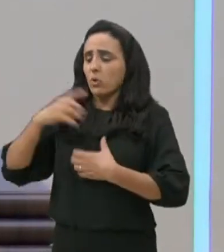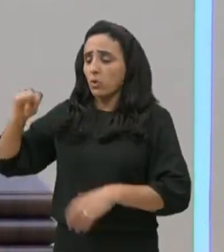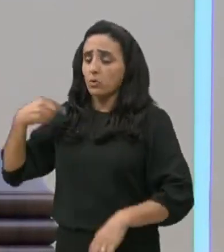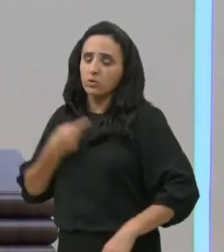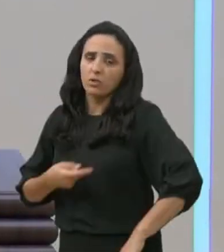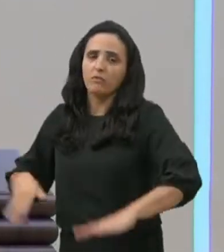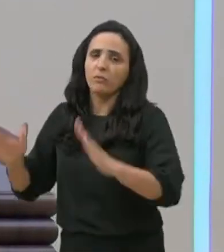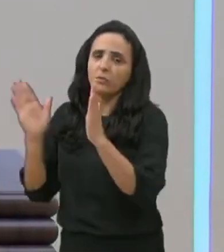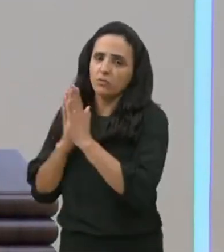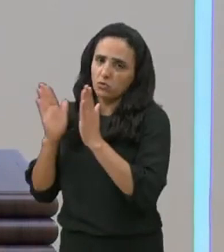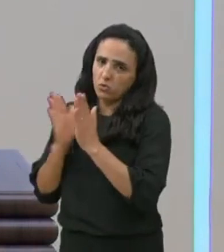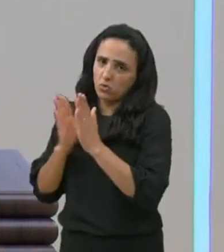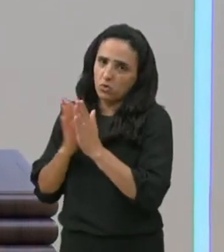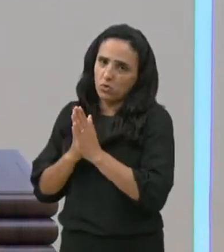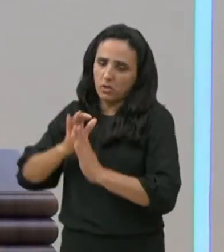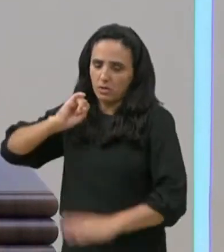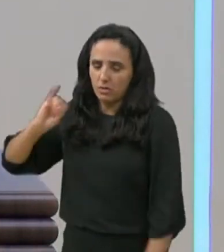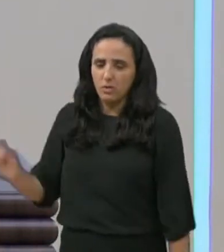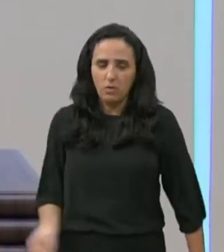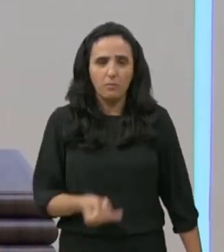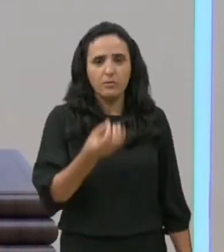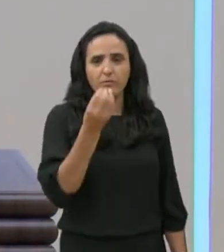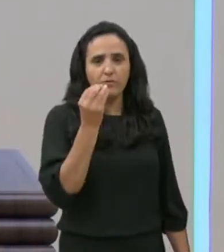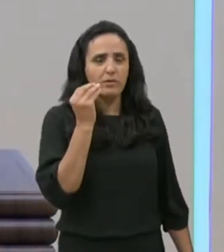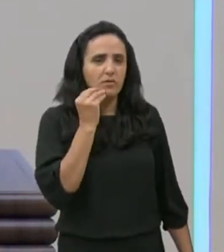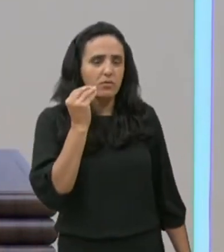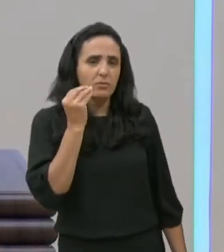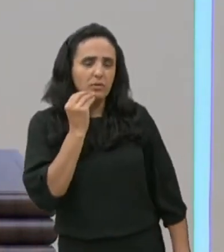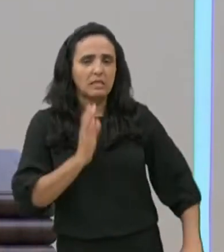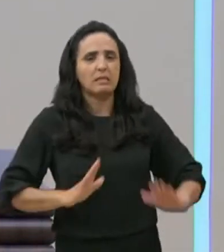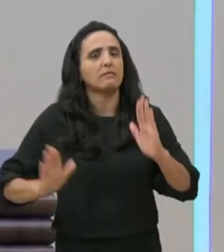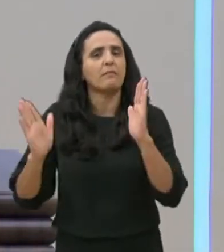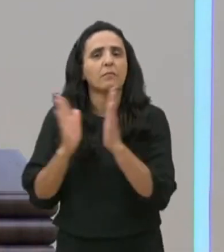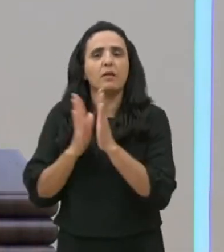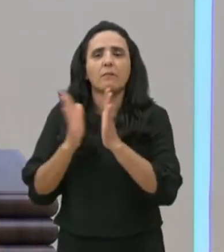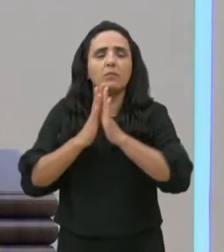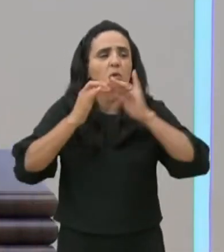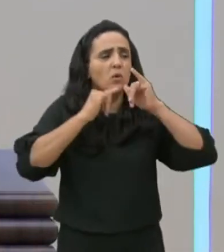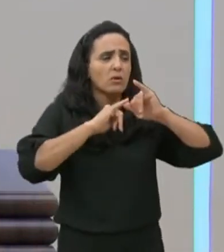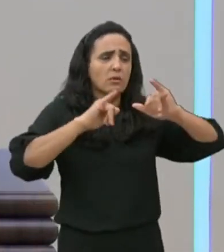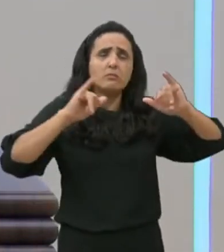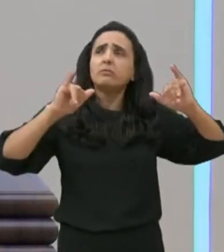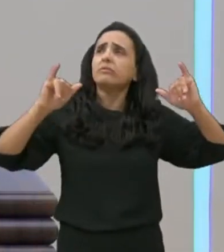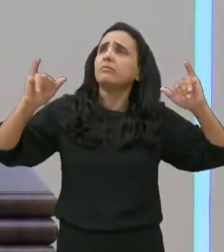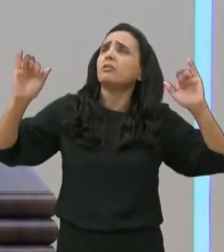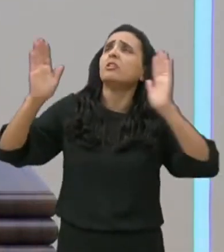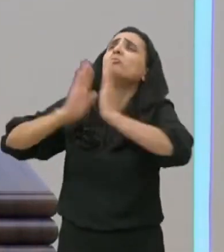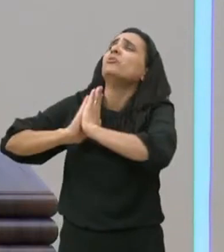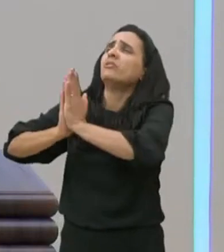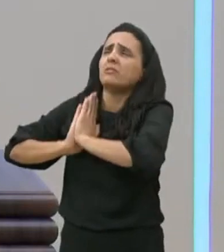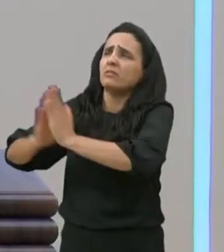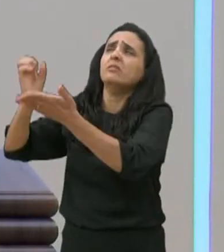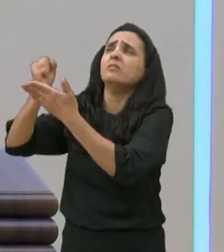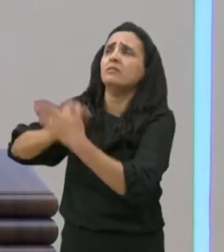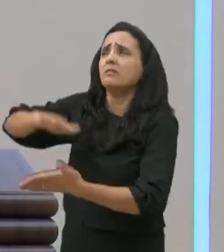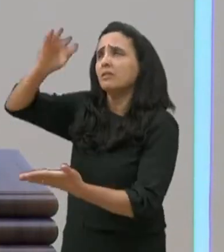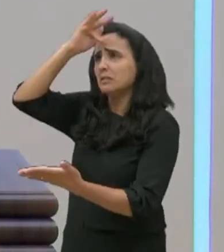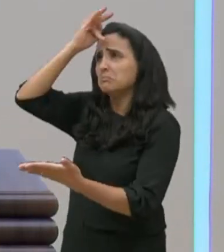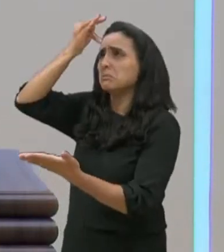nós vamos estar, no segundo momento, de oração, é o momento, de você cair de joelhos, e dizer assim, Senhor, aumenta a minha fé,